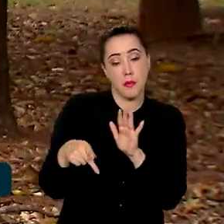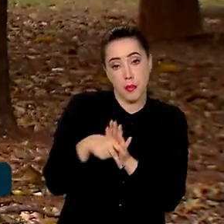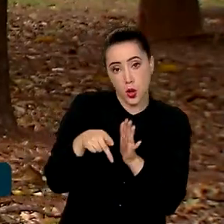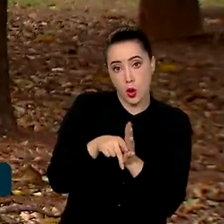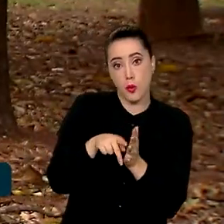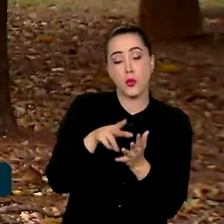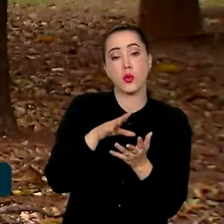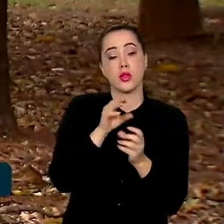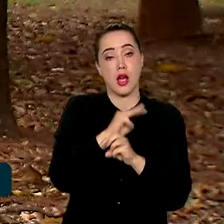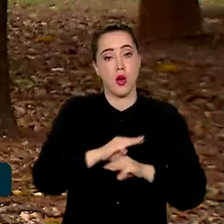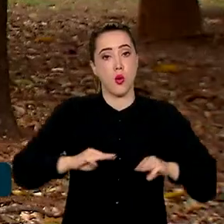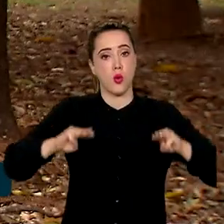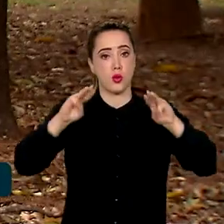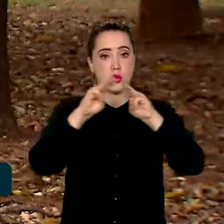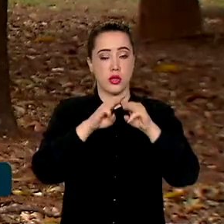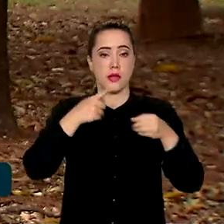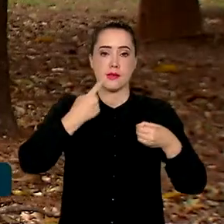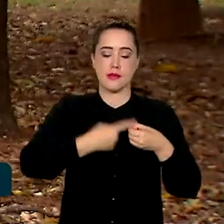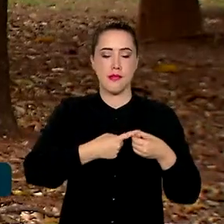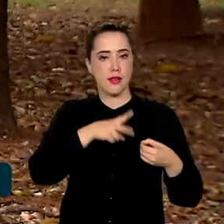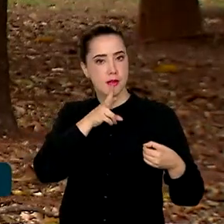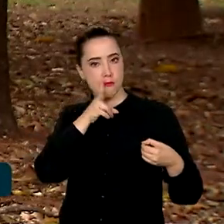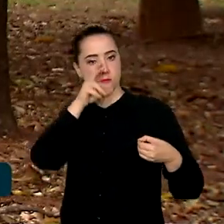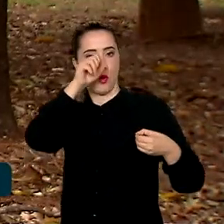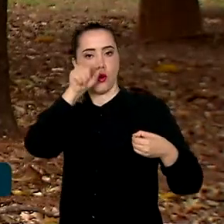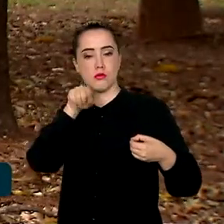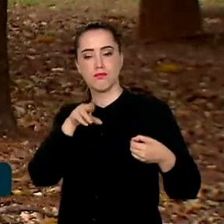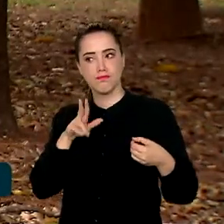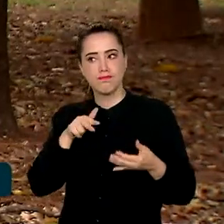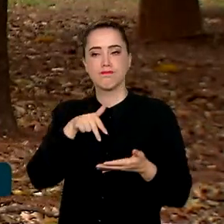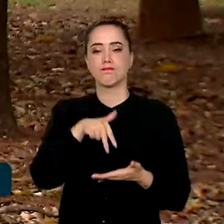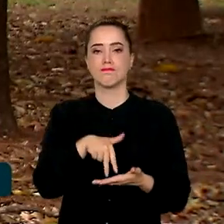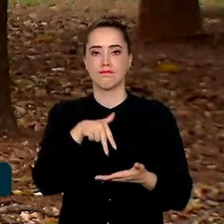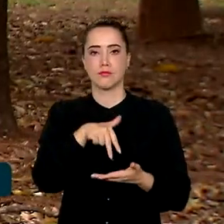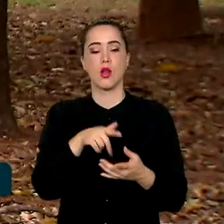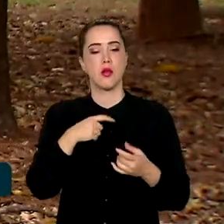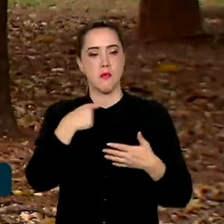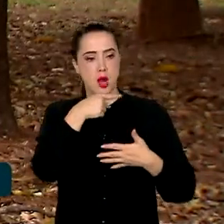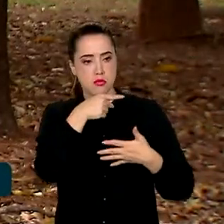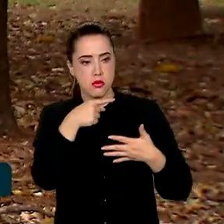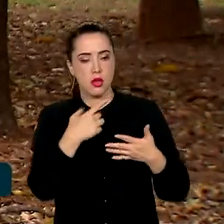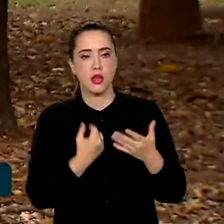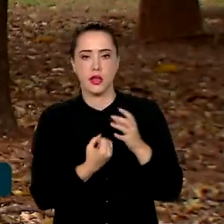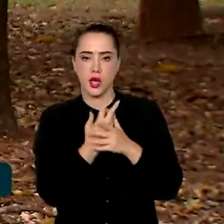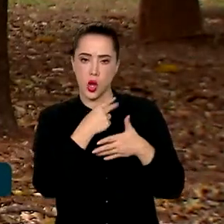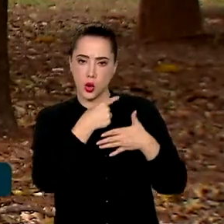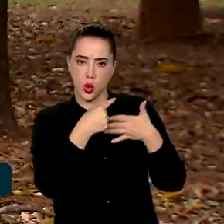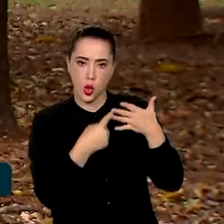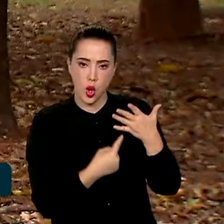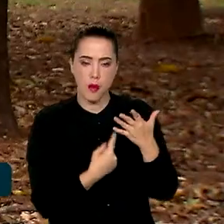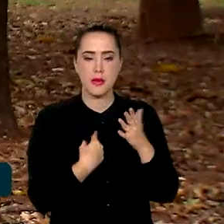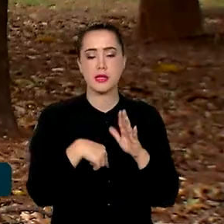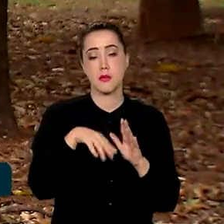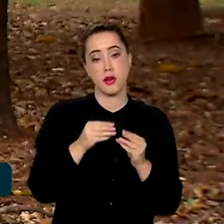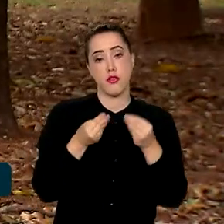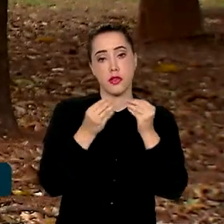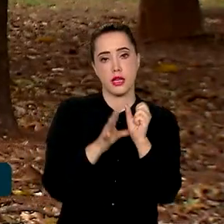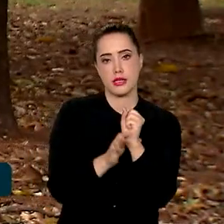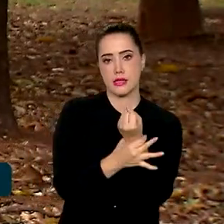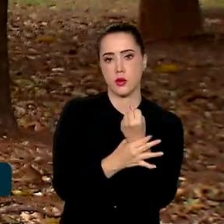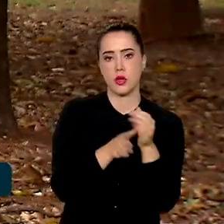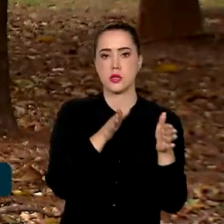Cidades Resilientes, que aposta em uma série de medidas para garantir mais segurança às cidades para